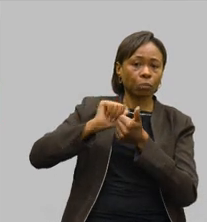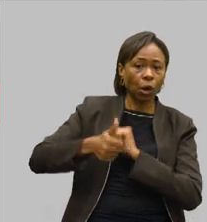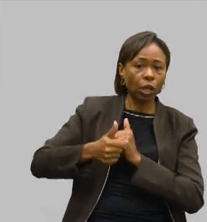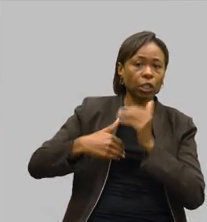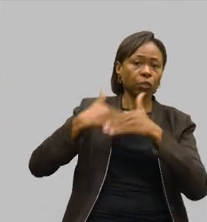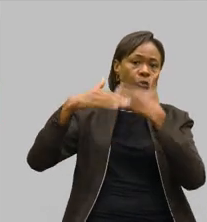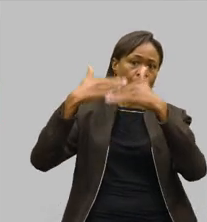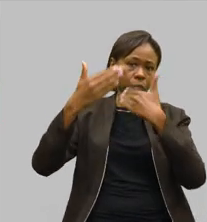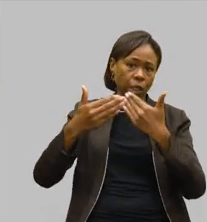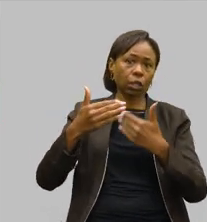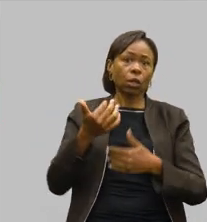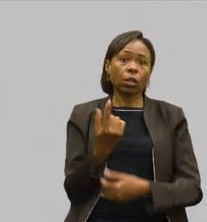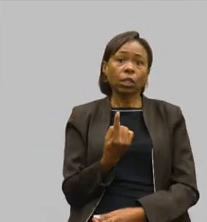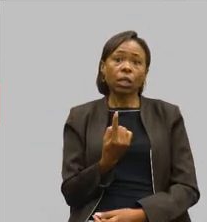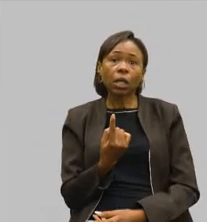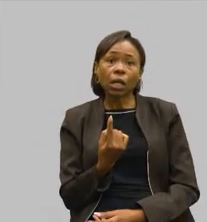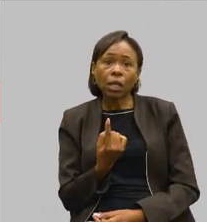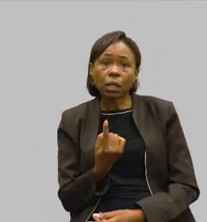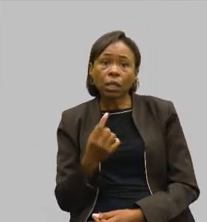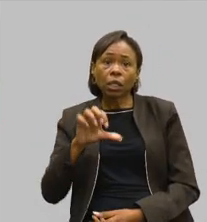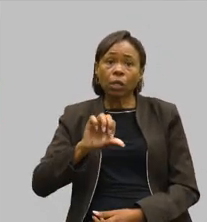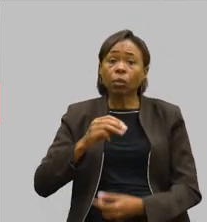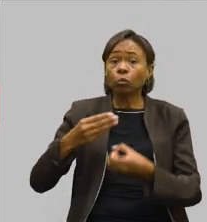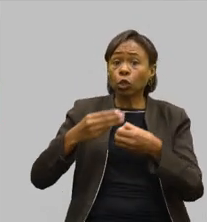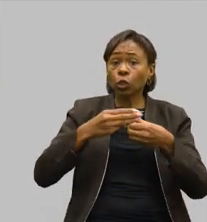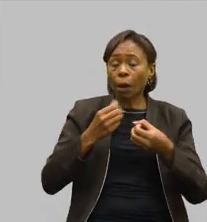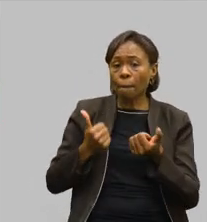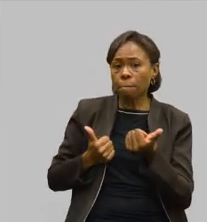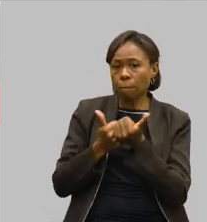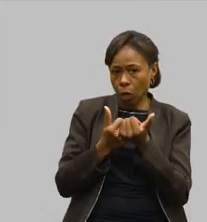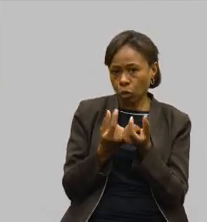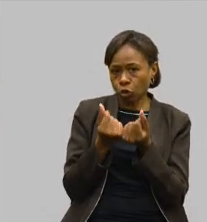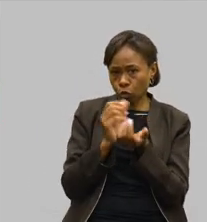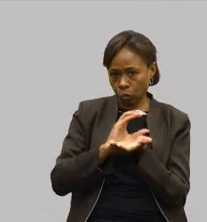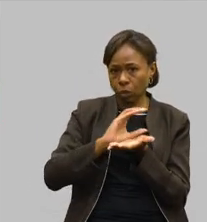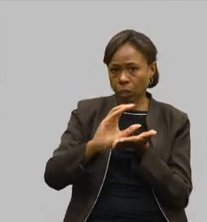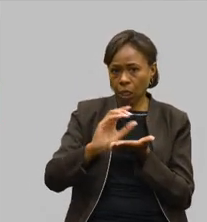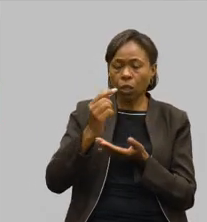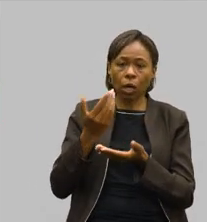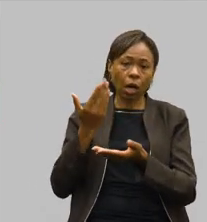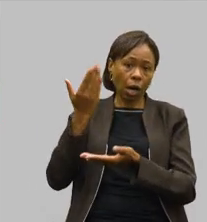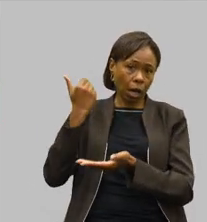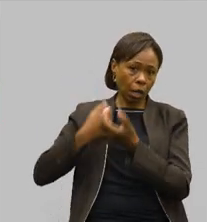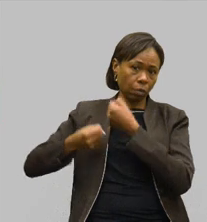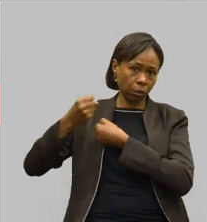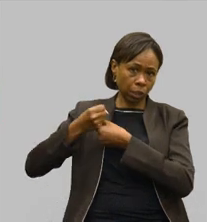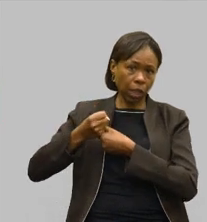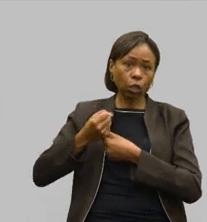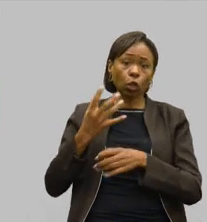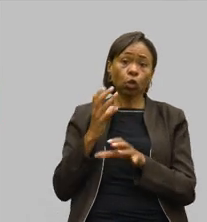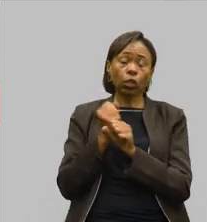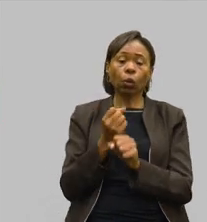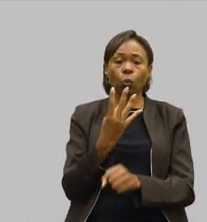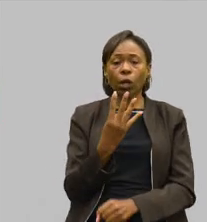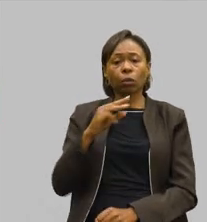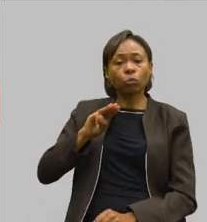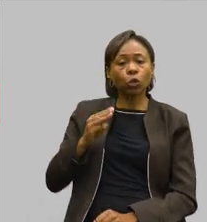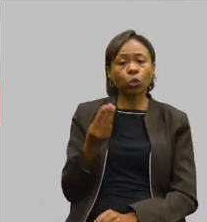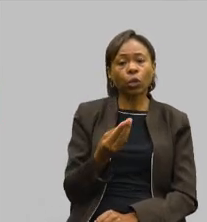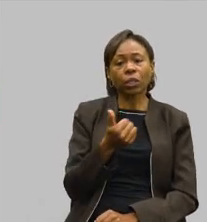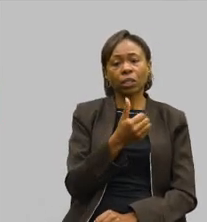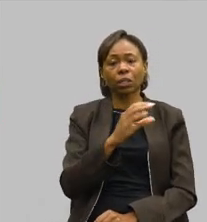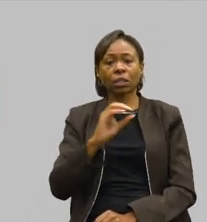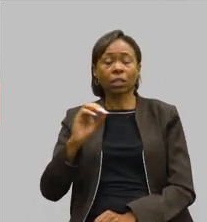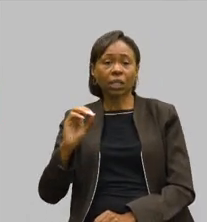municípios tiveram apoio financeiro no ano de 2023, totalizando R$,1 milhões investidos